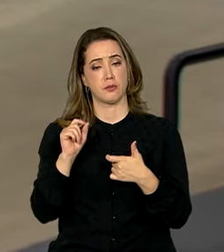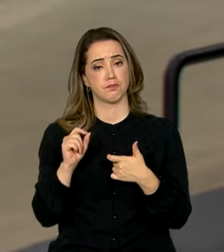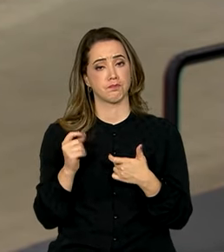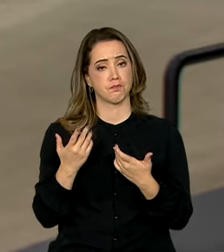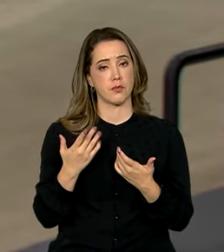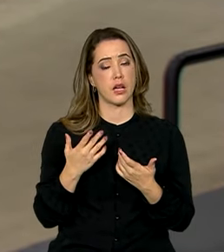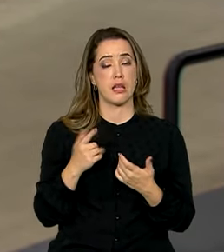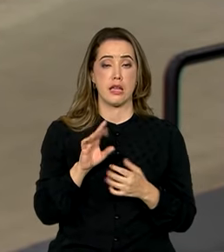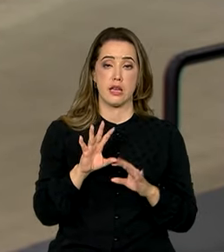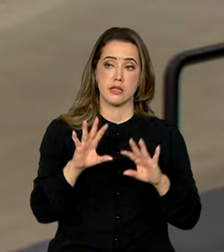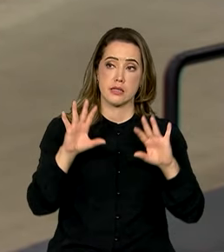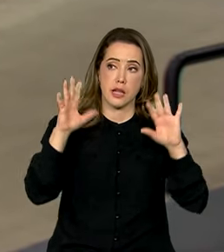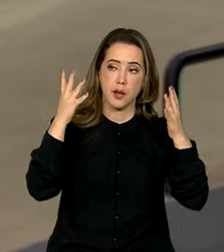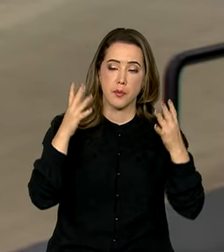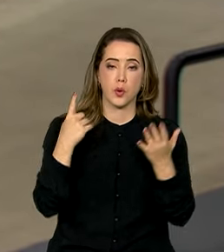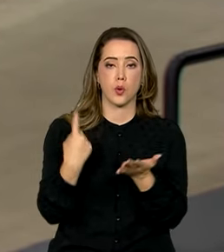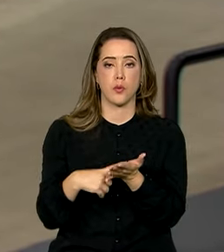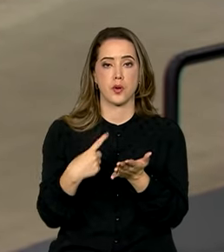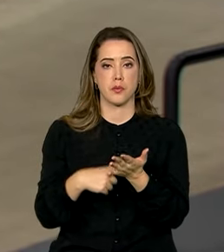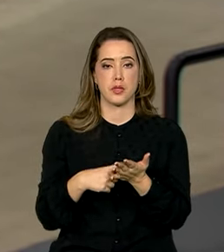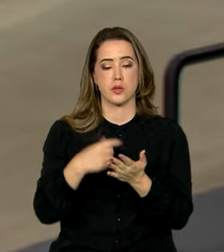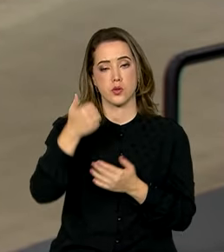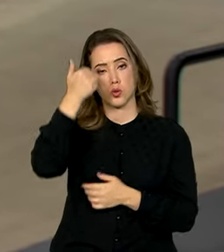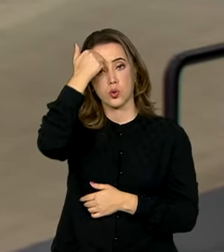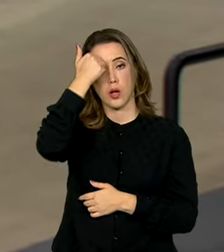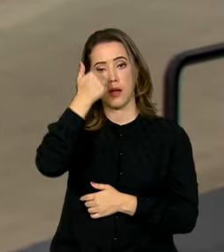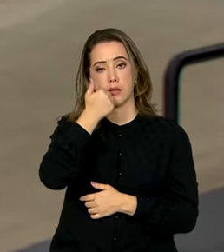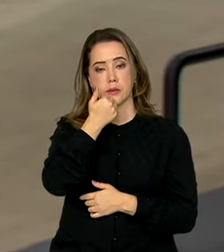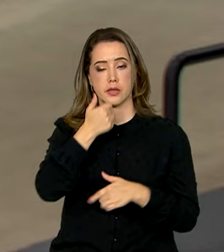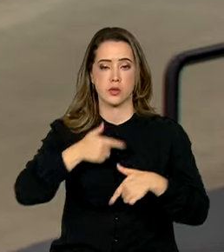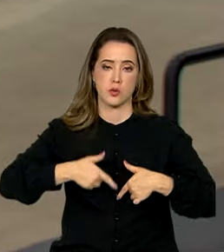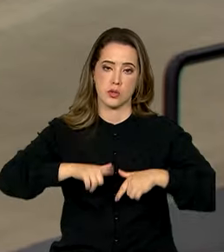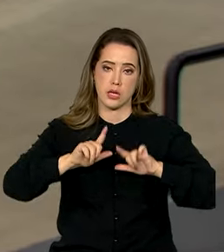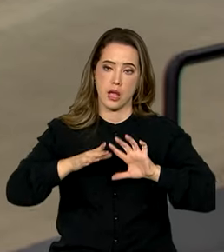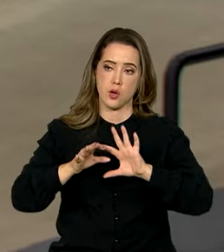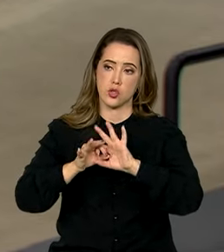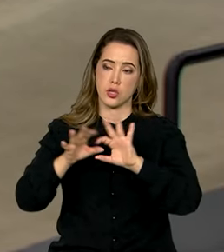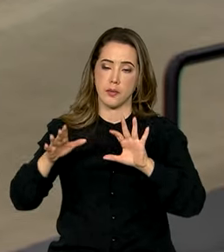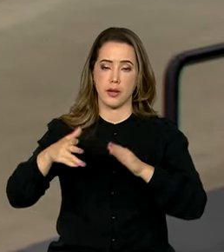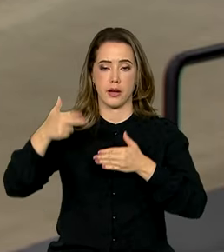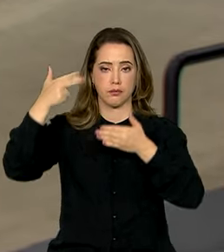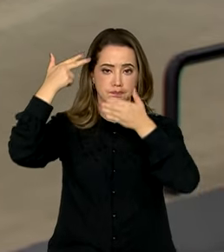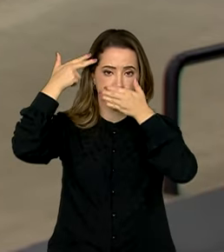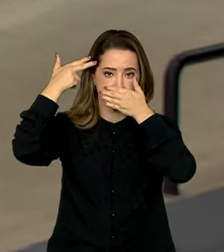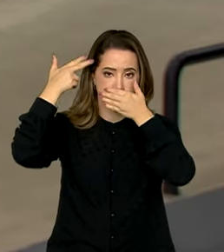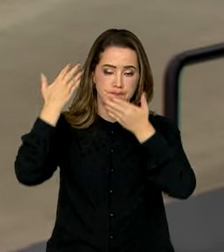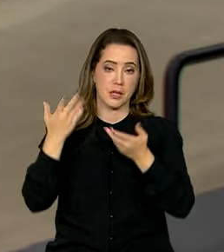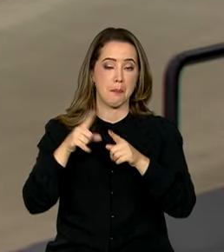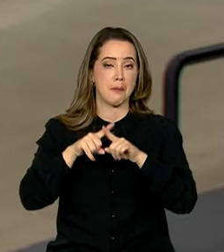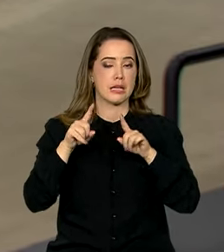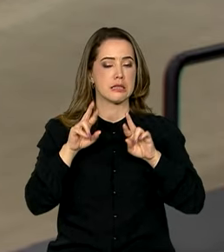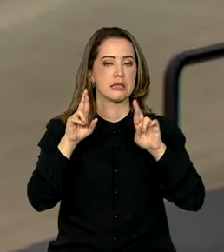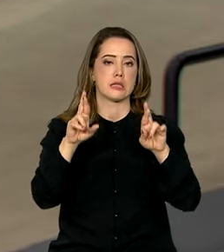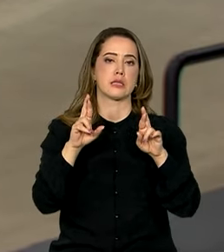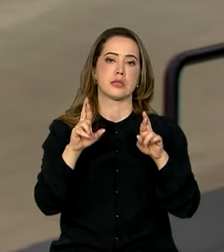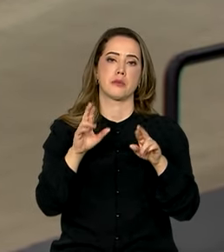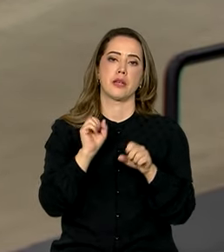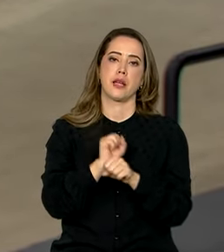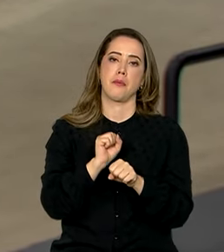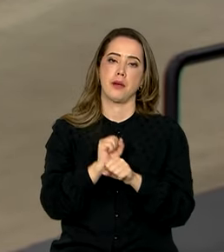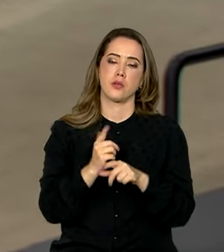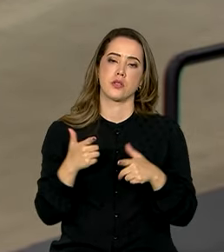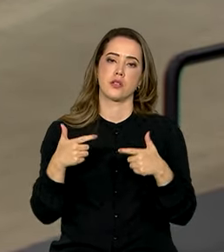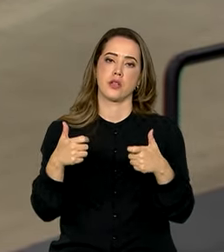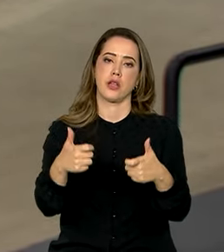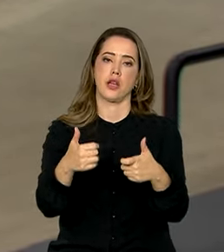acordo entre Israel e Hamas para a liberação de reféns e disse que espera que a trégua na guerra seja duradoura.